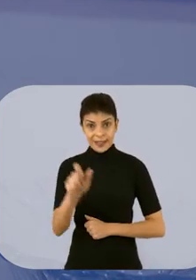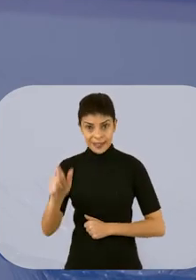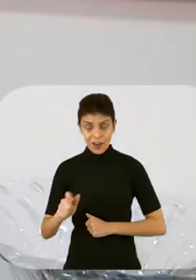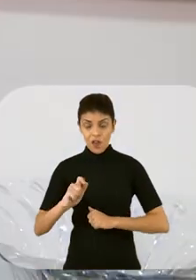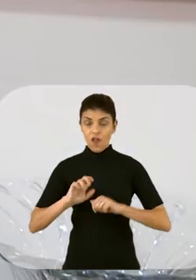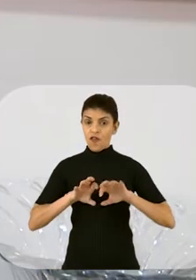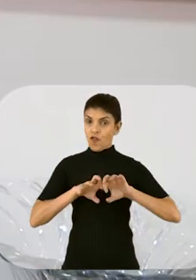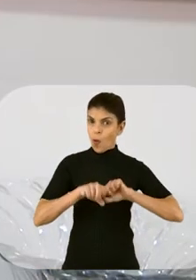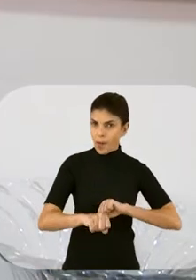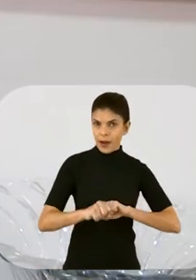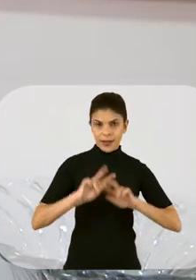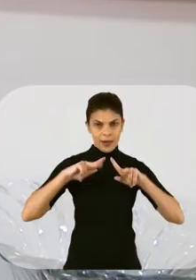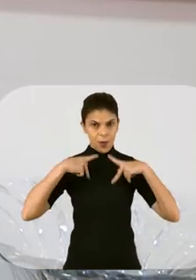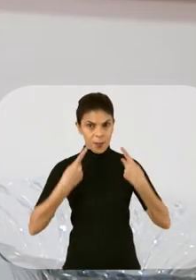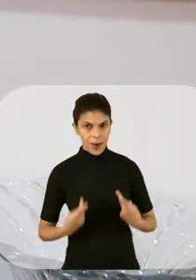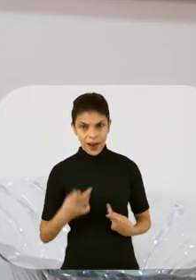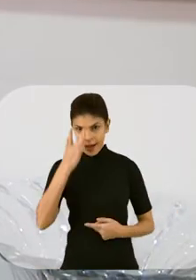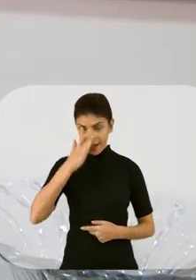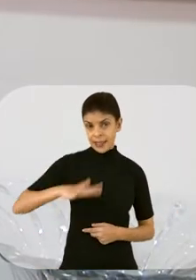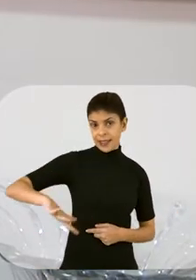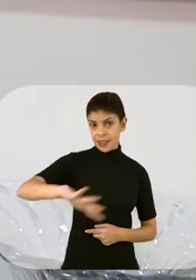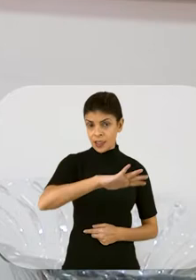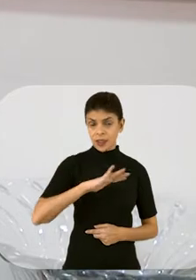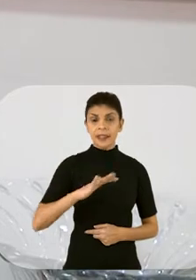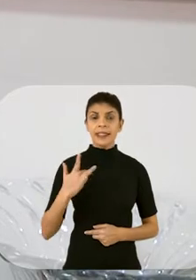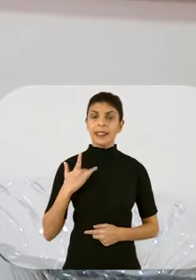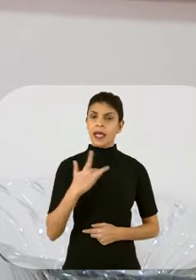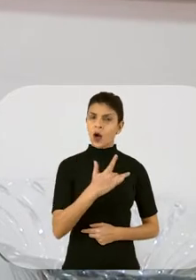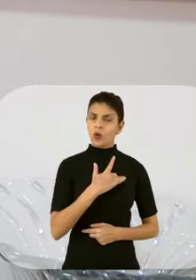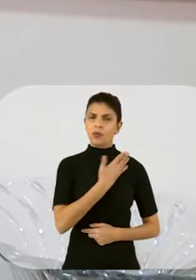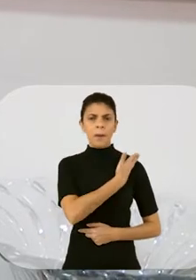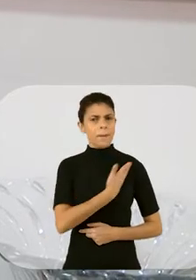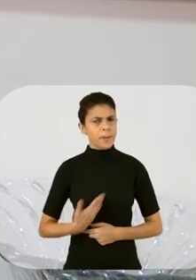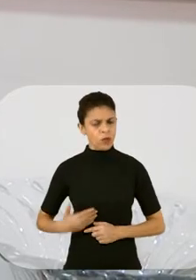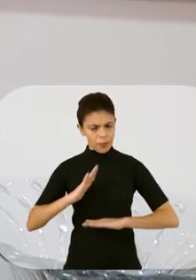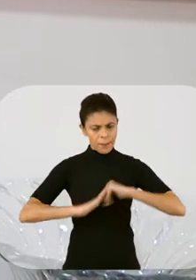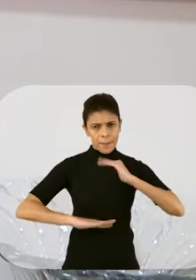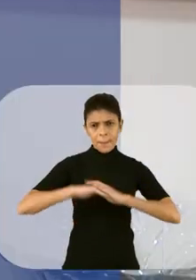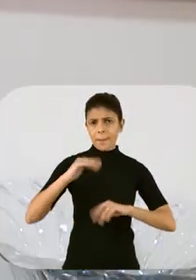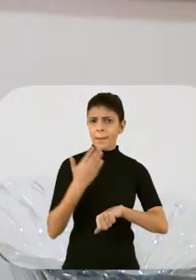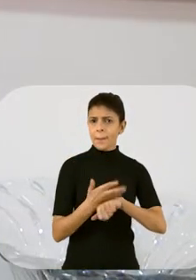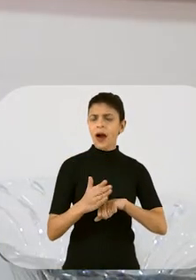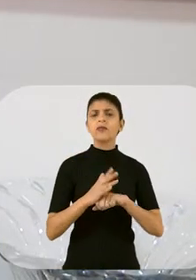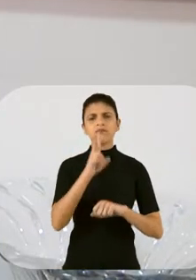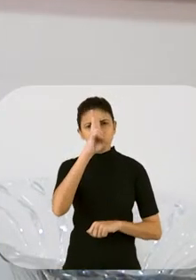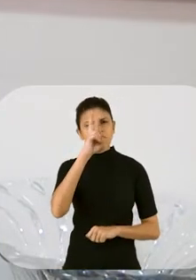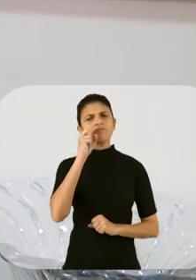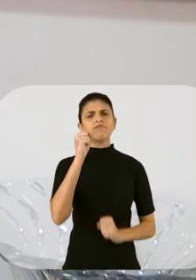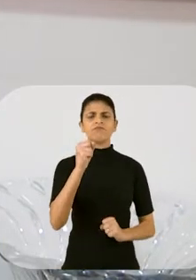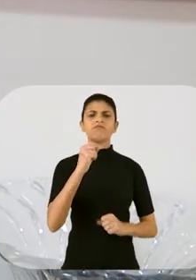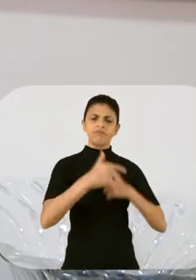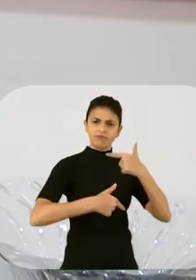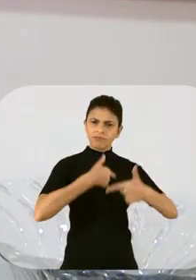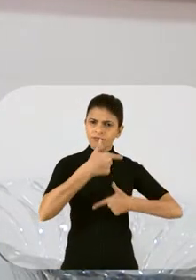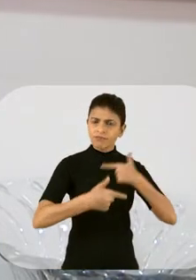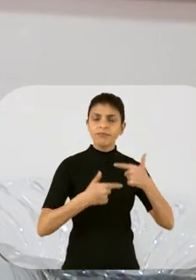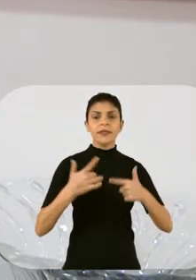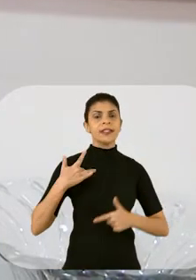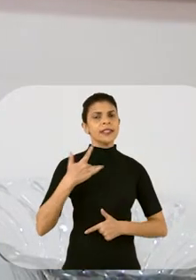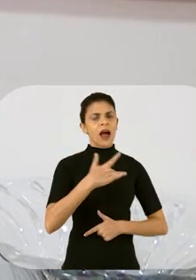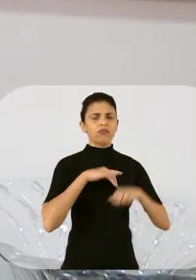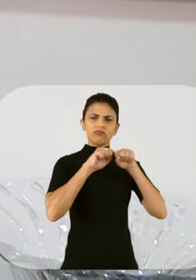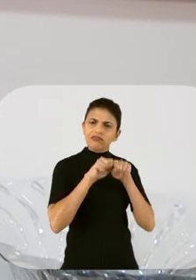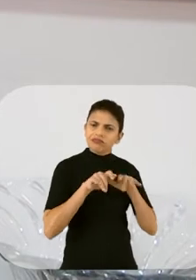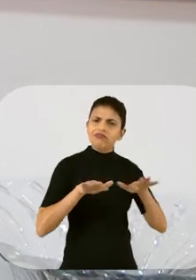formação dos recursos humanos e melhores práticas de saúde pública, contribui para o fortalecimento do Sistema